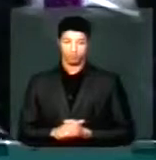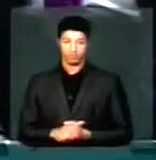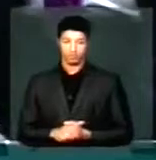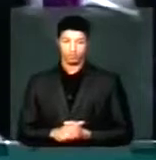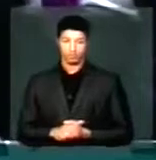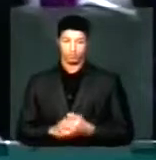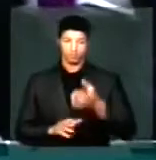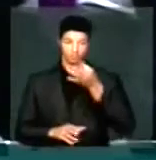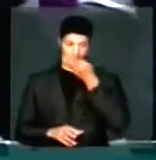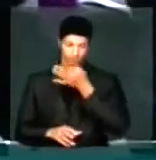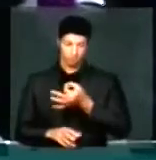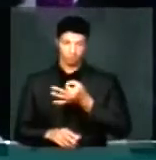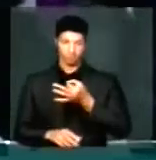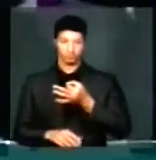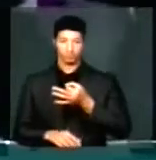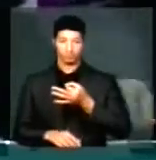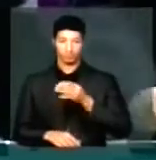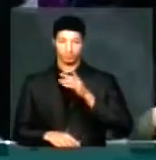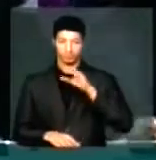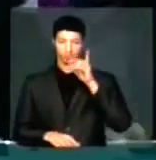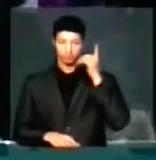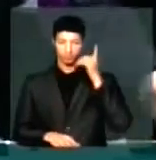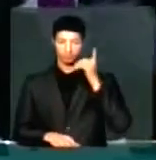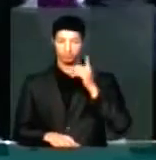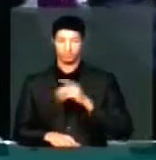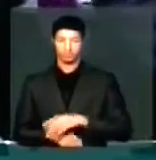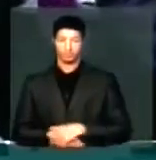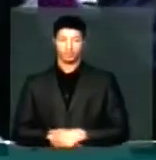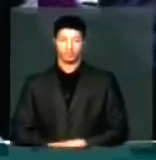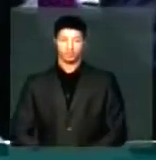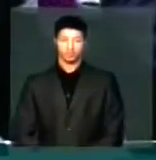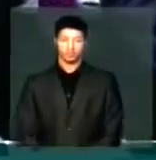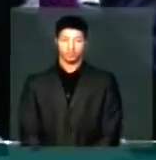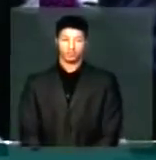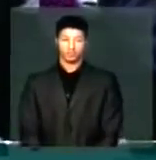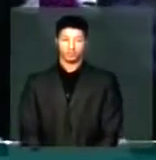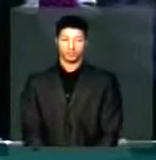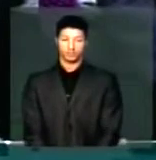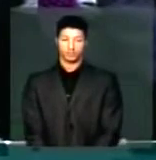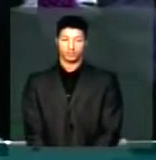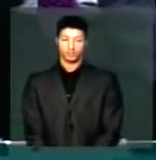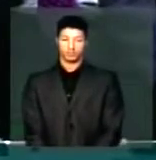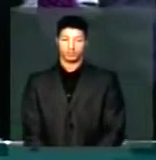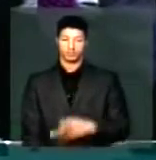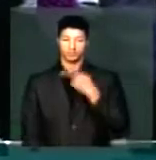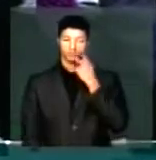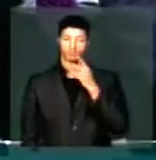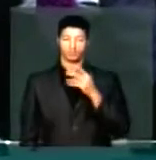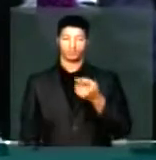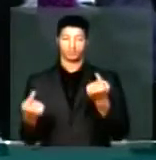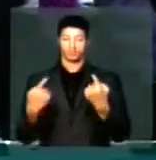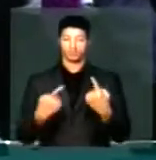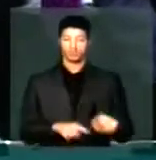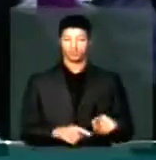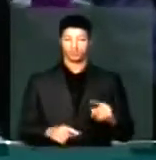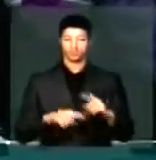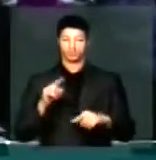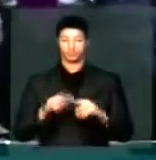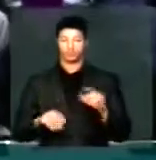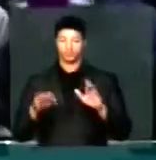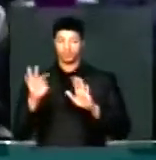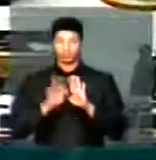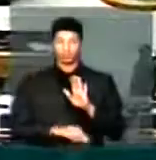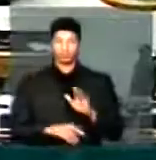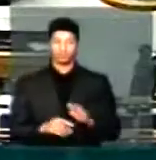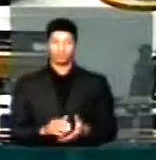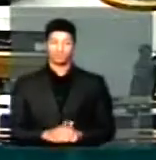Sugiro a, dirijo a palavra para Ivan Valente para falar contrário a matéria do